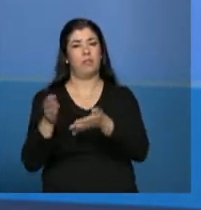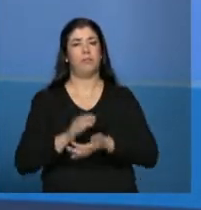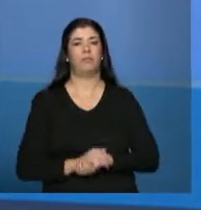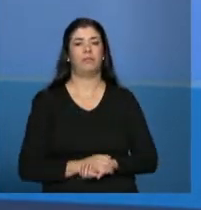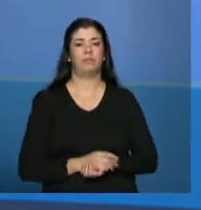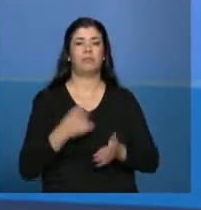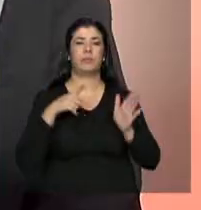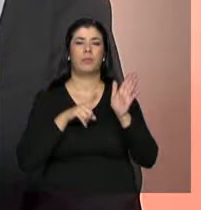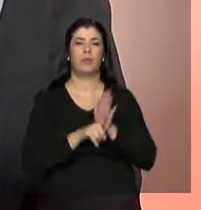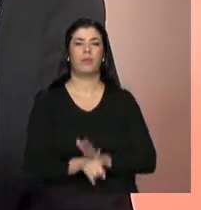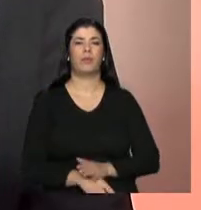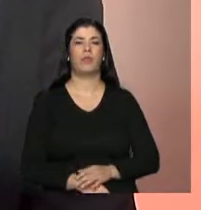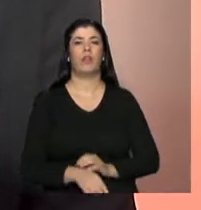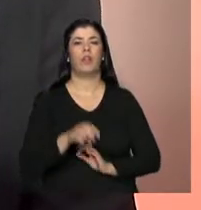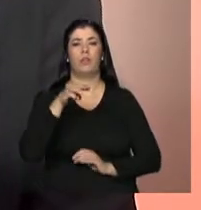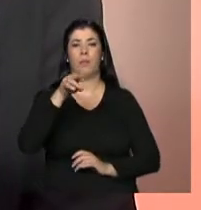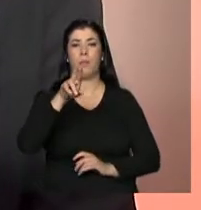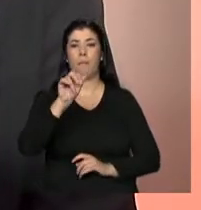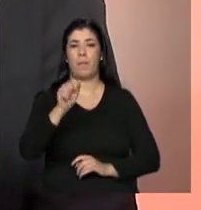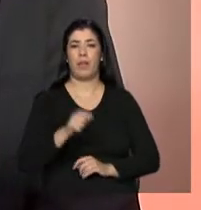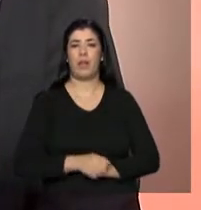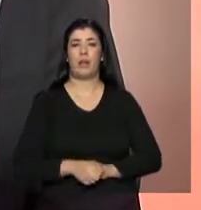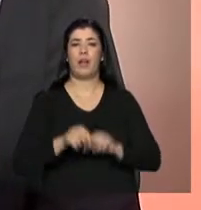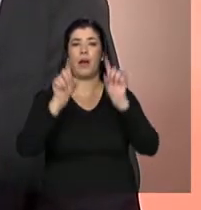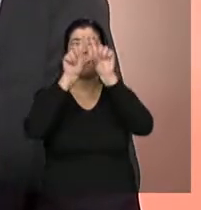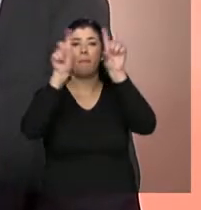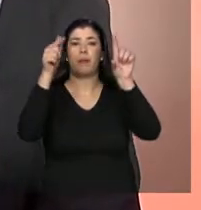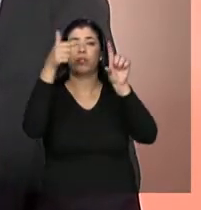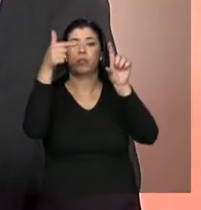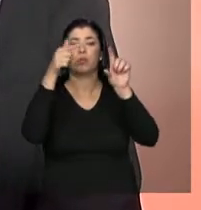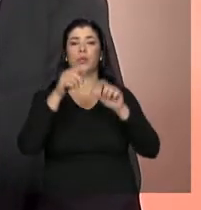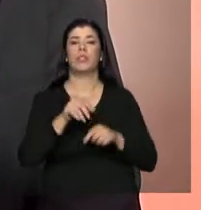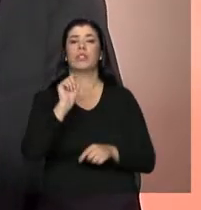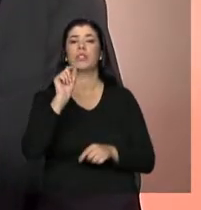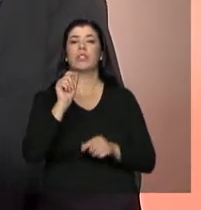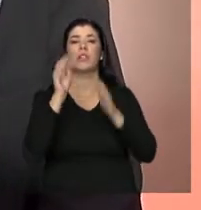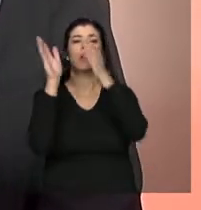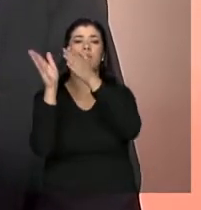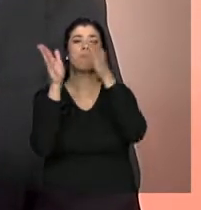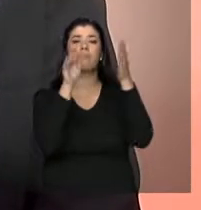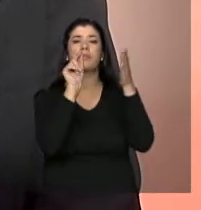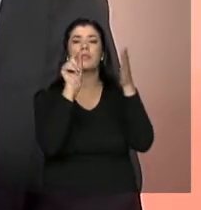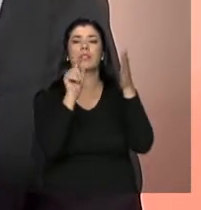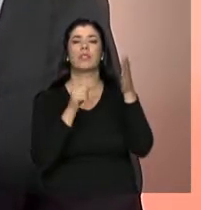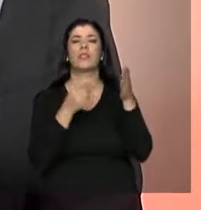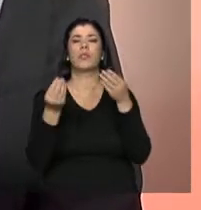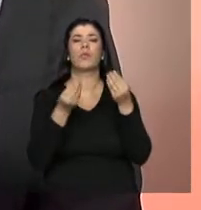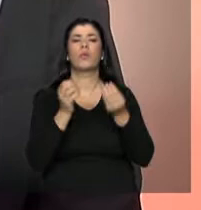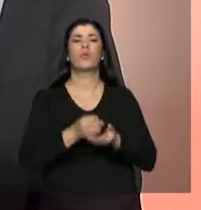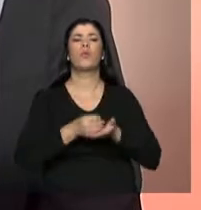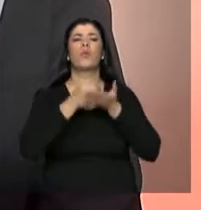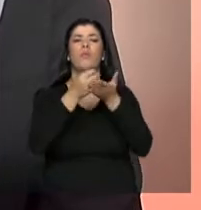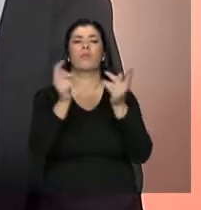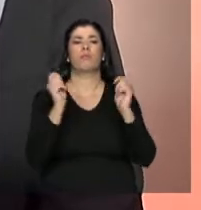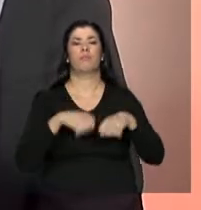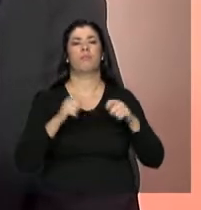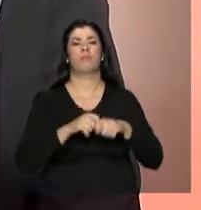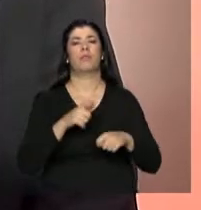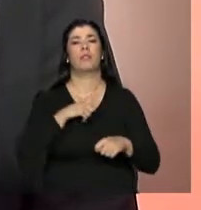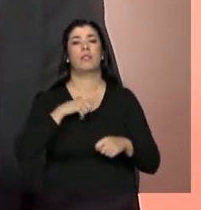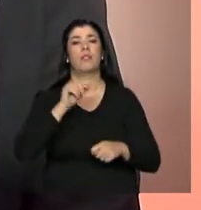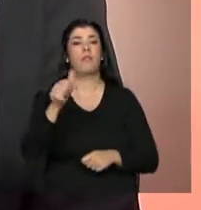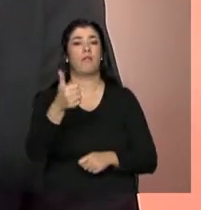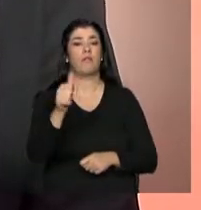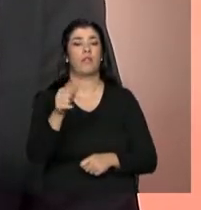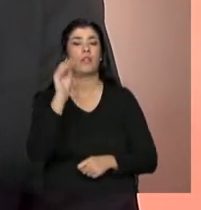vamos falar, então, da sessão 2. Ela trata das ofertas de assistência social prestadas pelas entidades. Que ofertas devem ser consideradas durante o